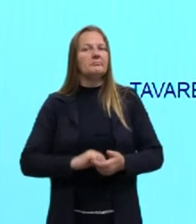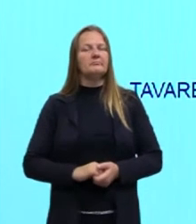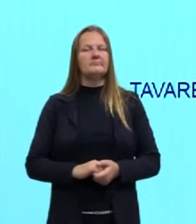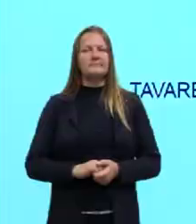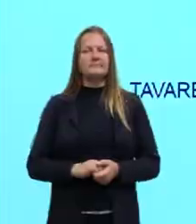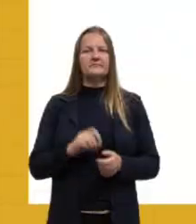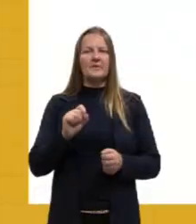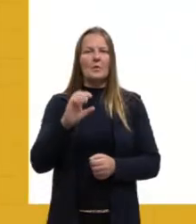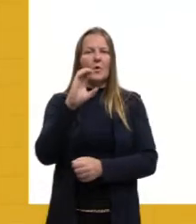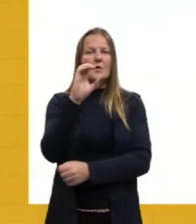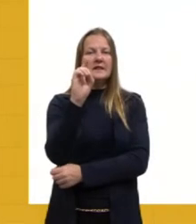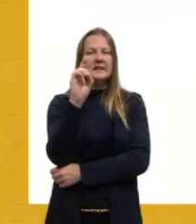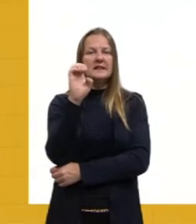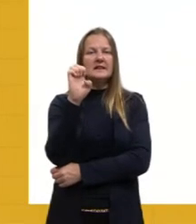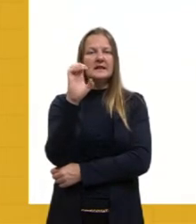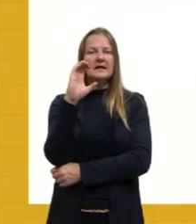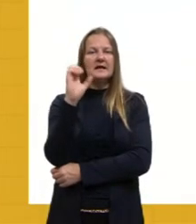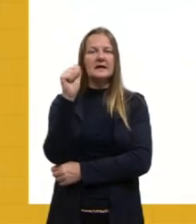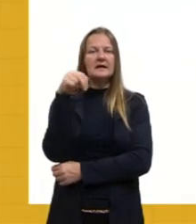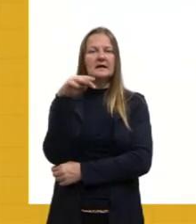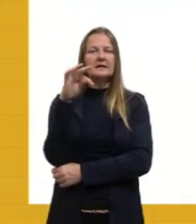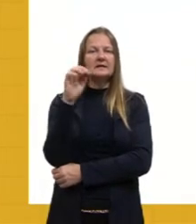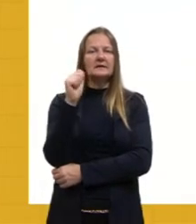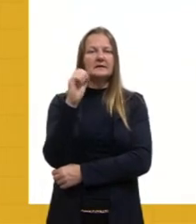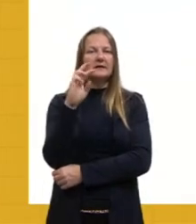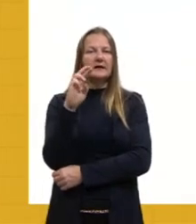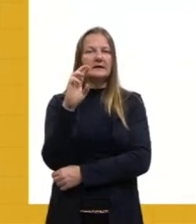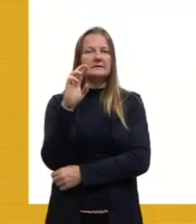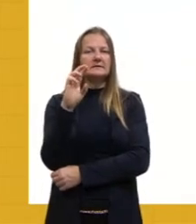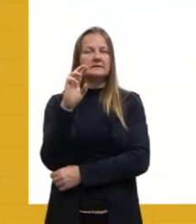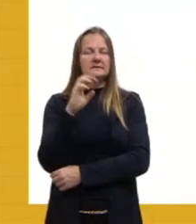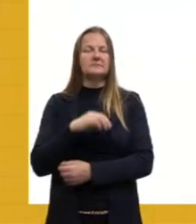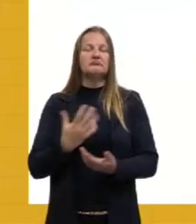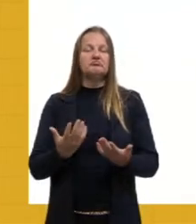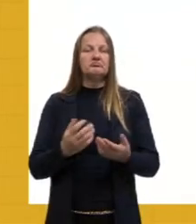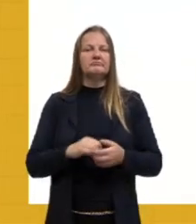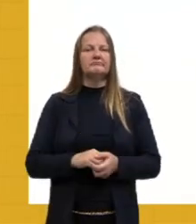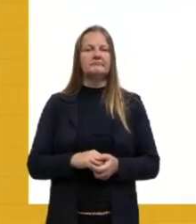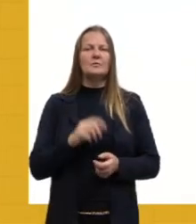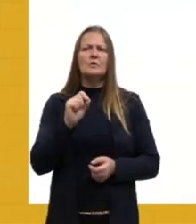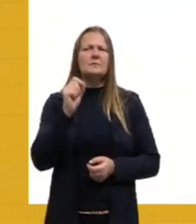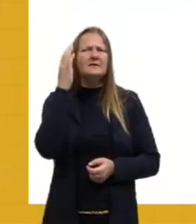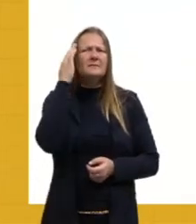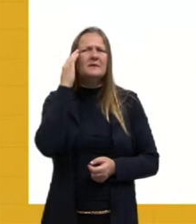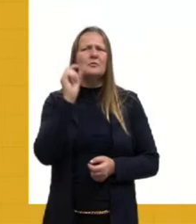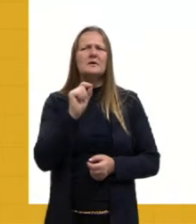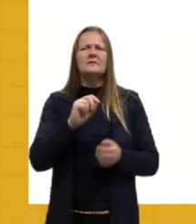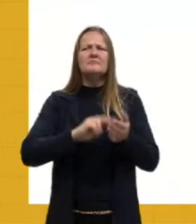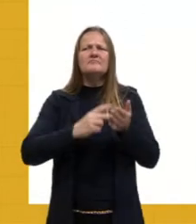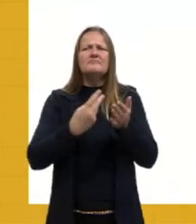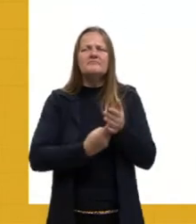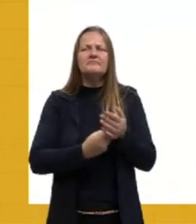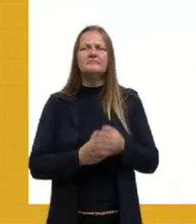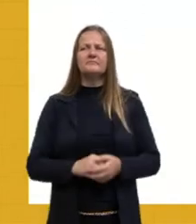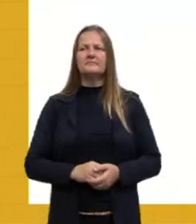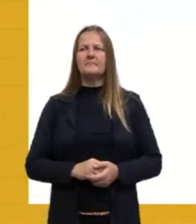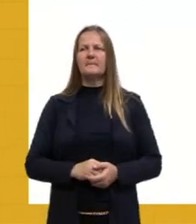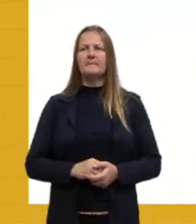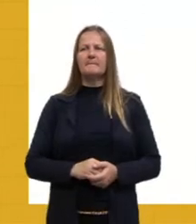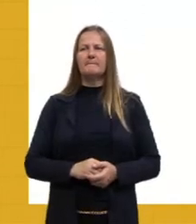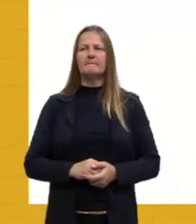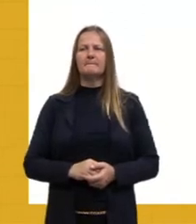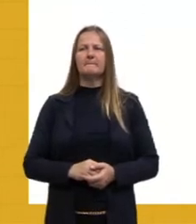Então, o que nós temos que saber para conseguir responder essa questão corretamente? Principalmente,